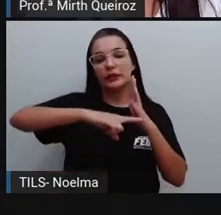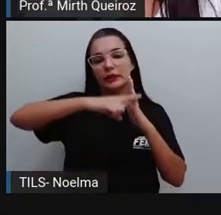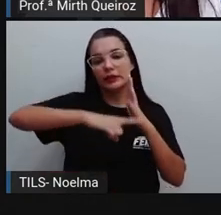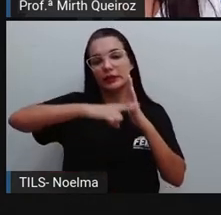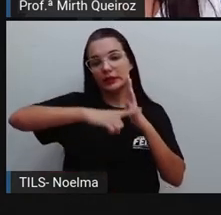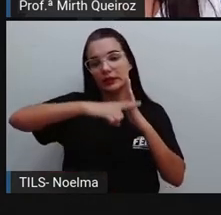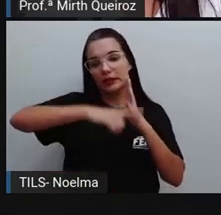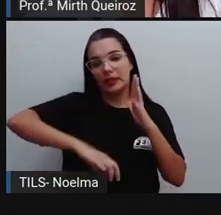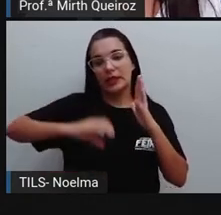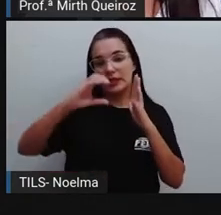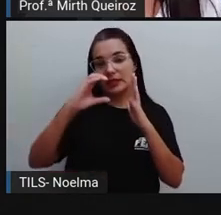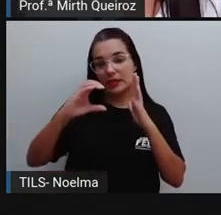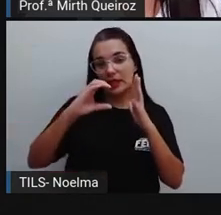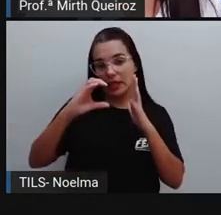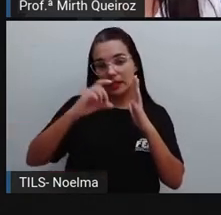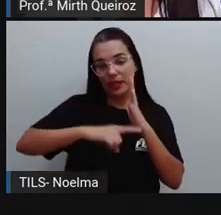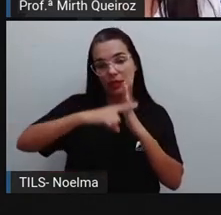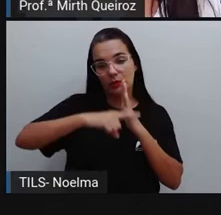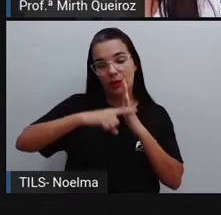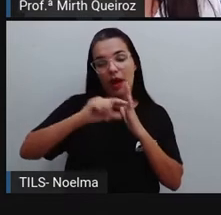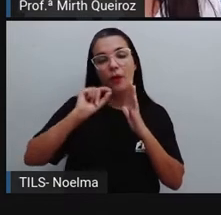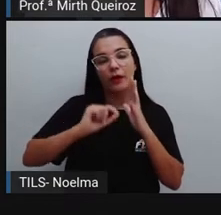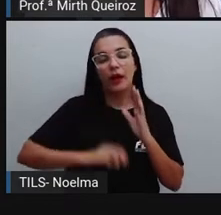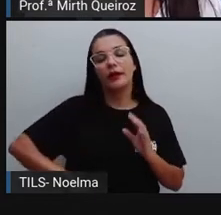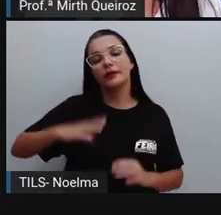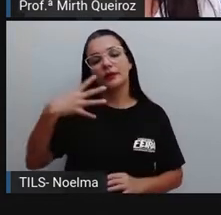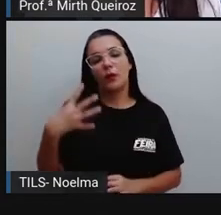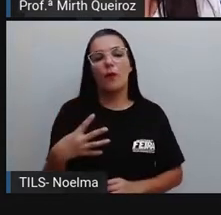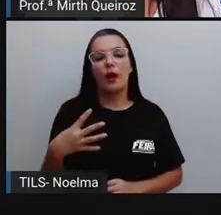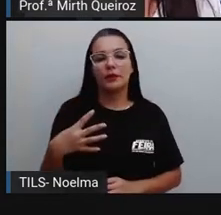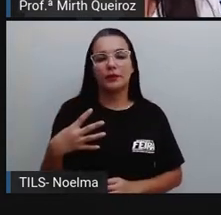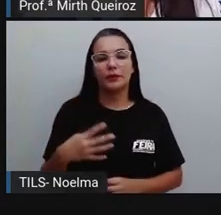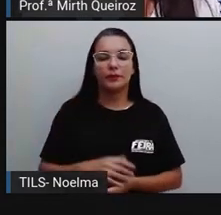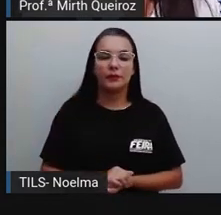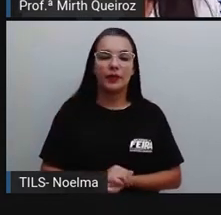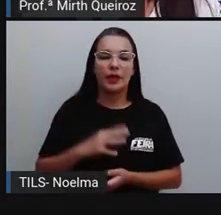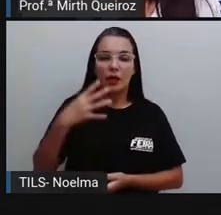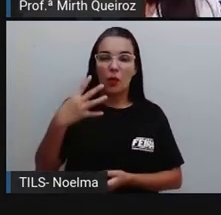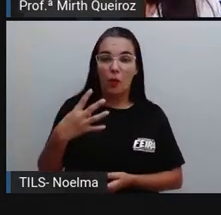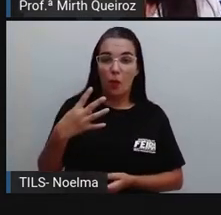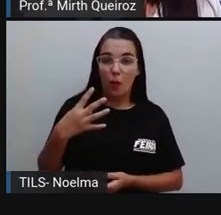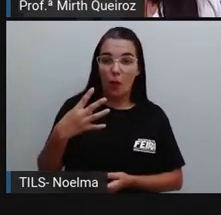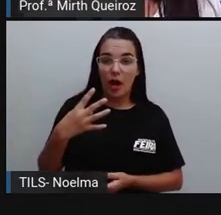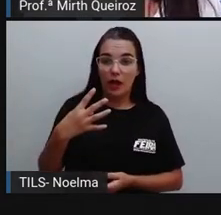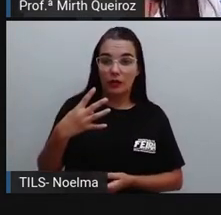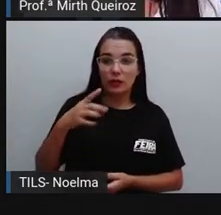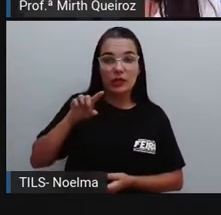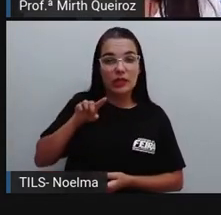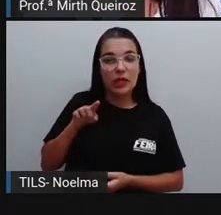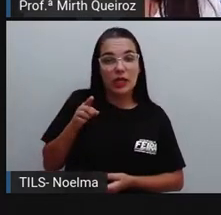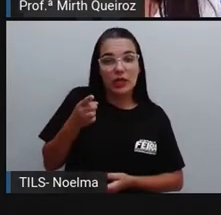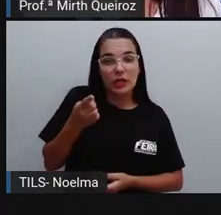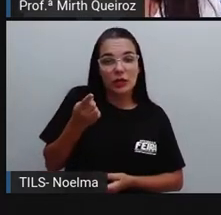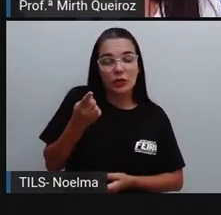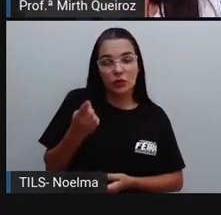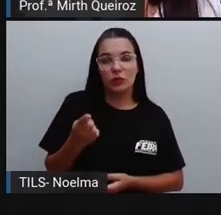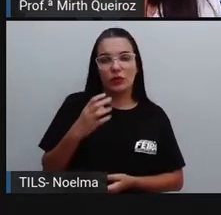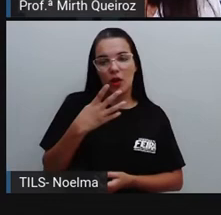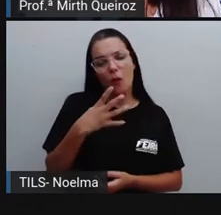bolinha aí neste local. E centena de milhar, o numeral 4, formando o número 415